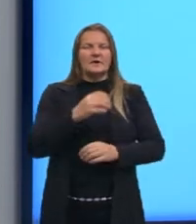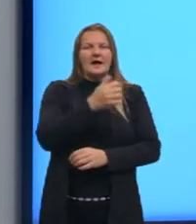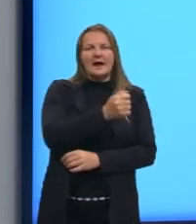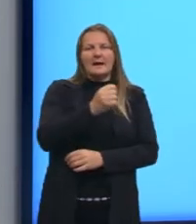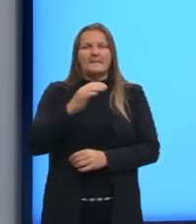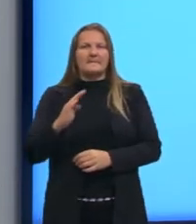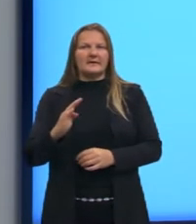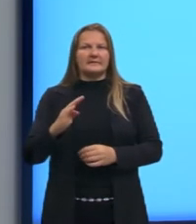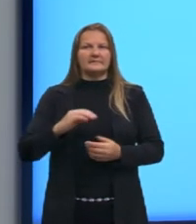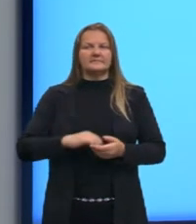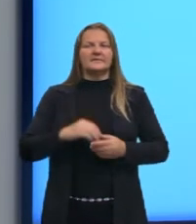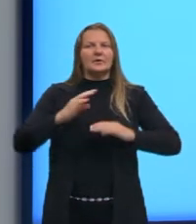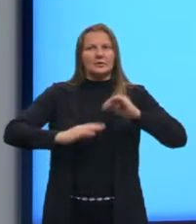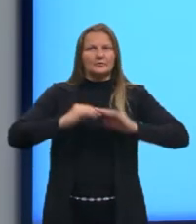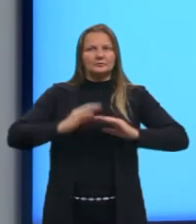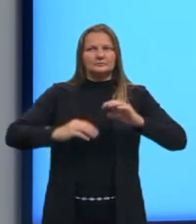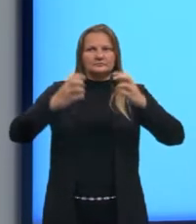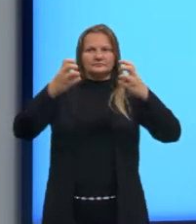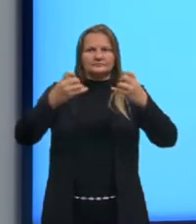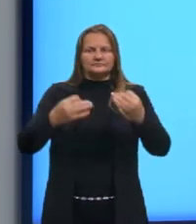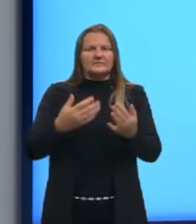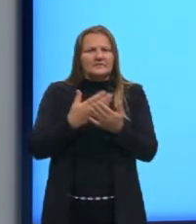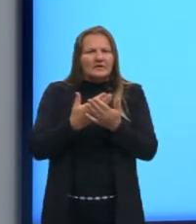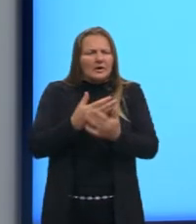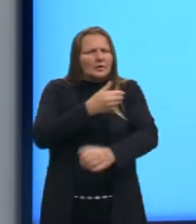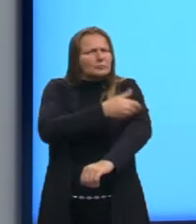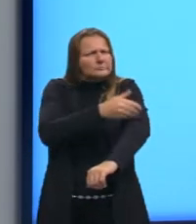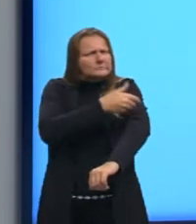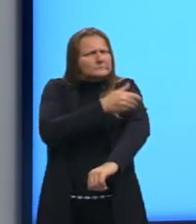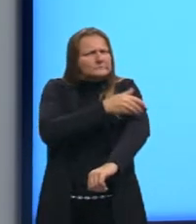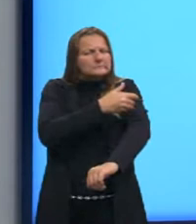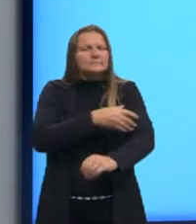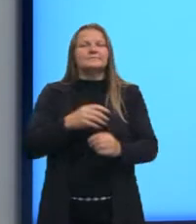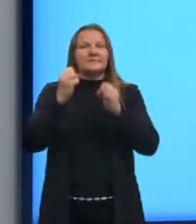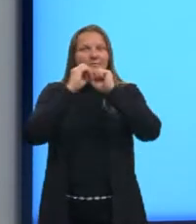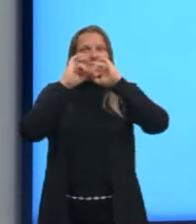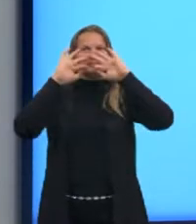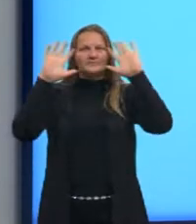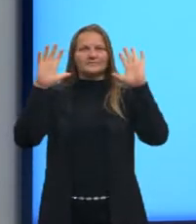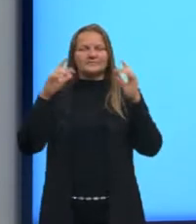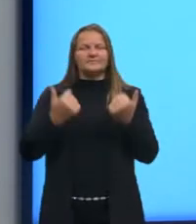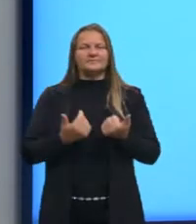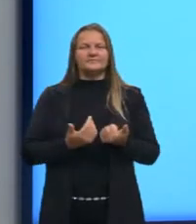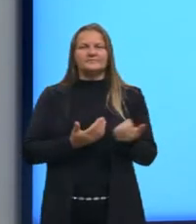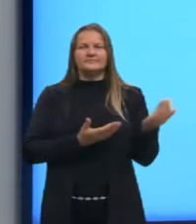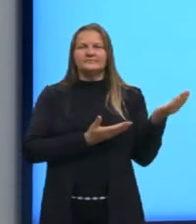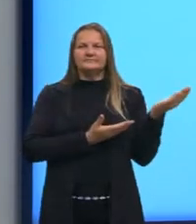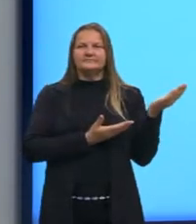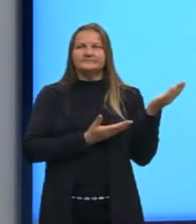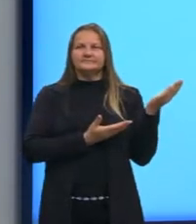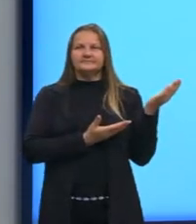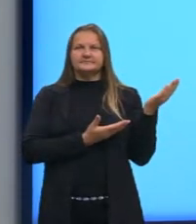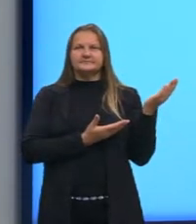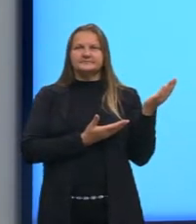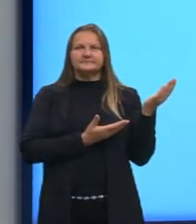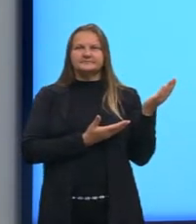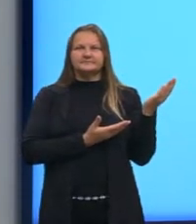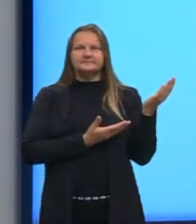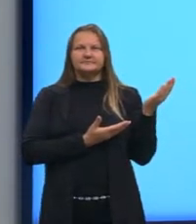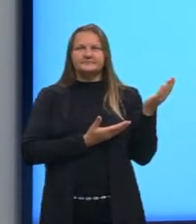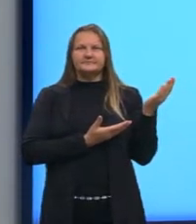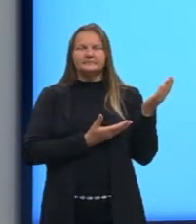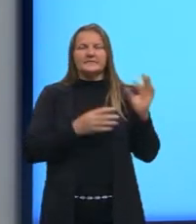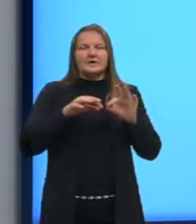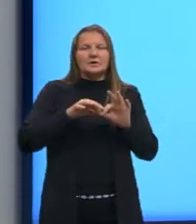Nós vamos praticando, então, ao longo da aula, para vocês entenderem bem essa questão. Quando nós falamos, então, de